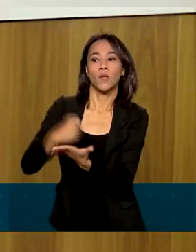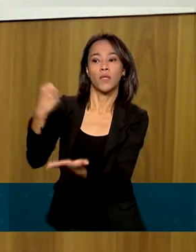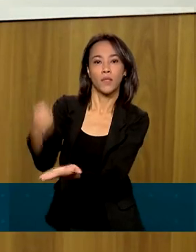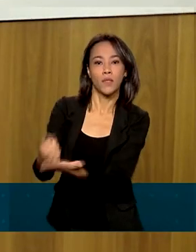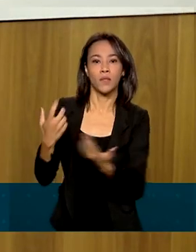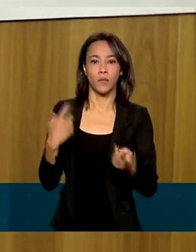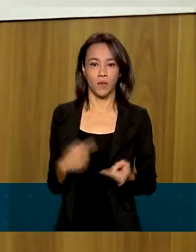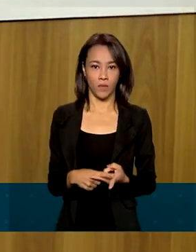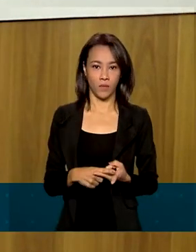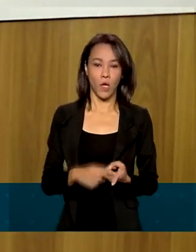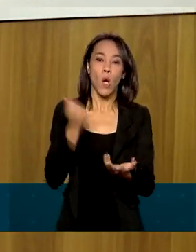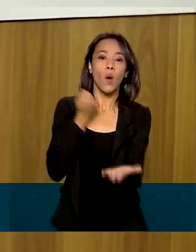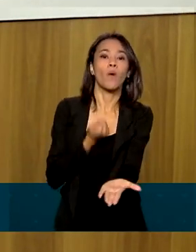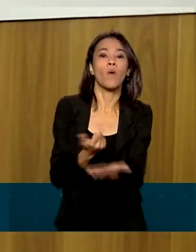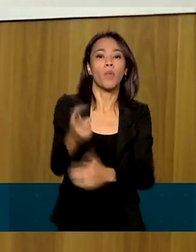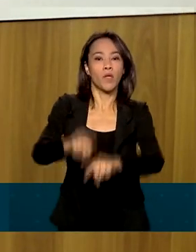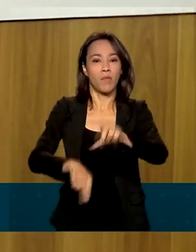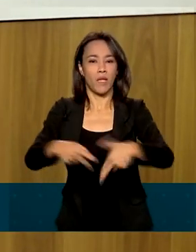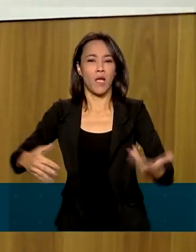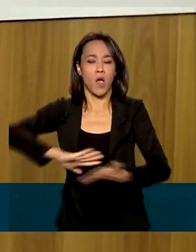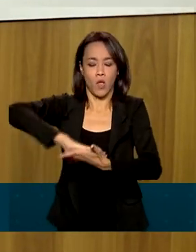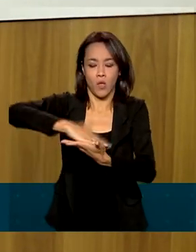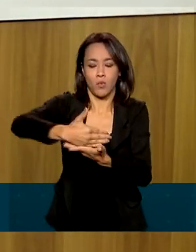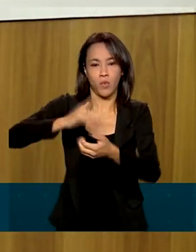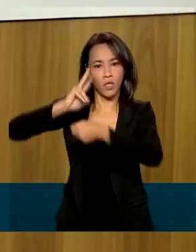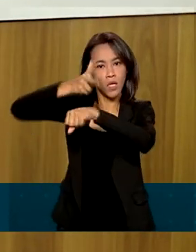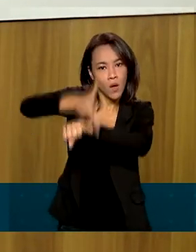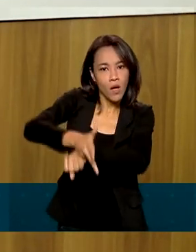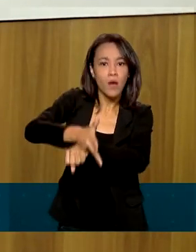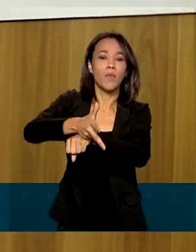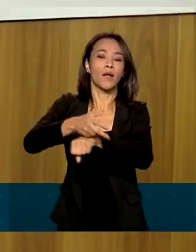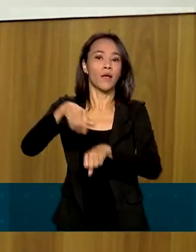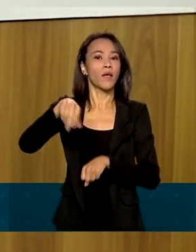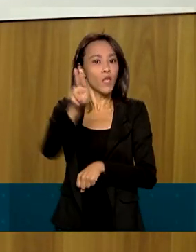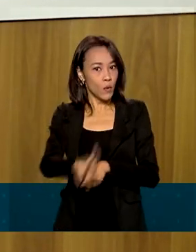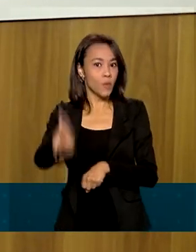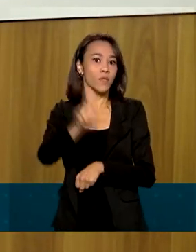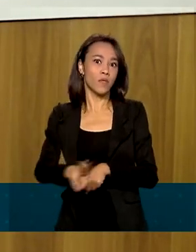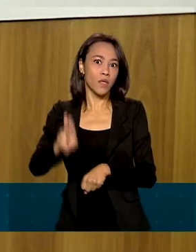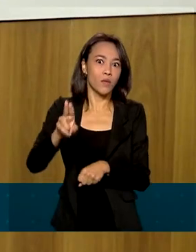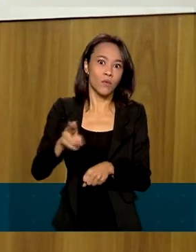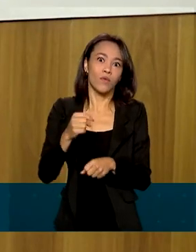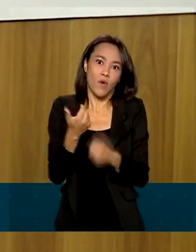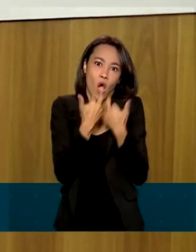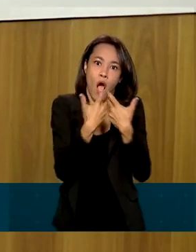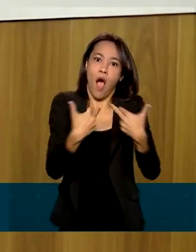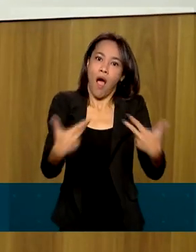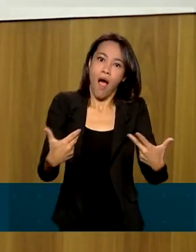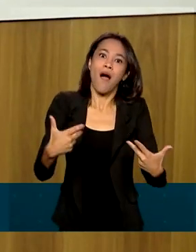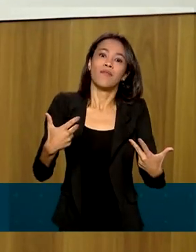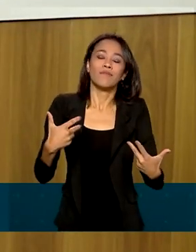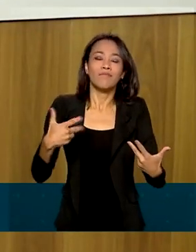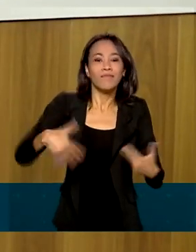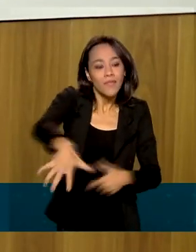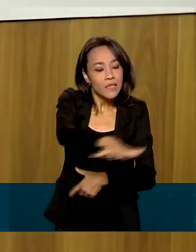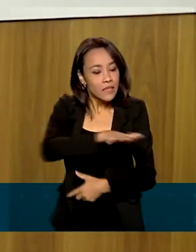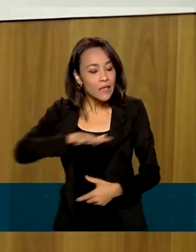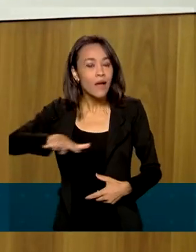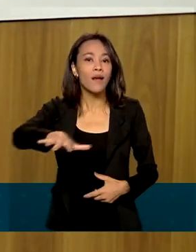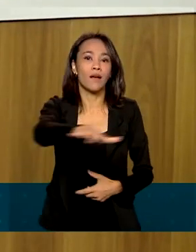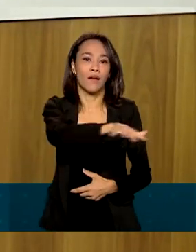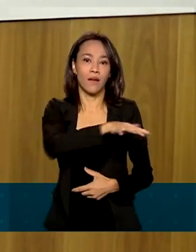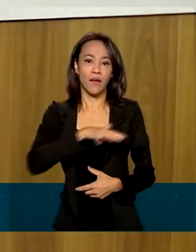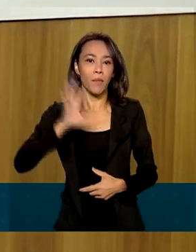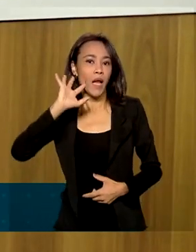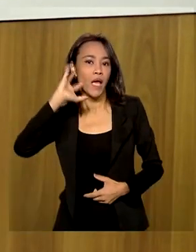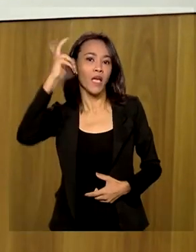equipamentos como notebooks, câmeras e gastando isso de uma forma inovadora, para trazer de uma forma inovadora uma